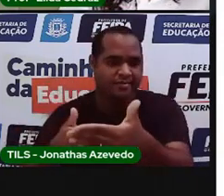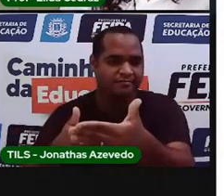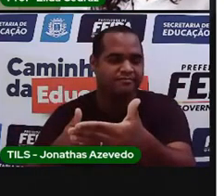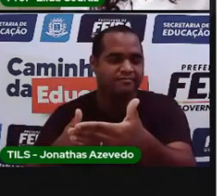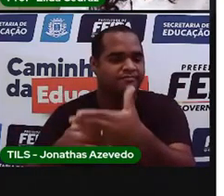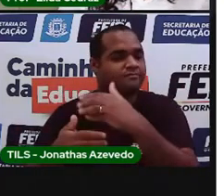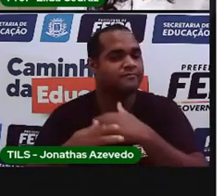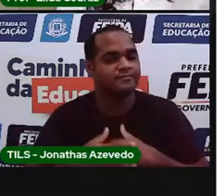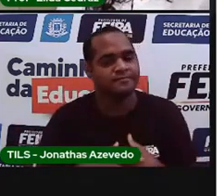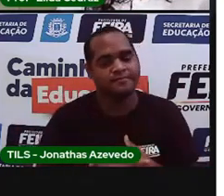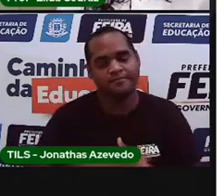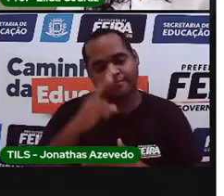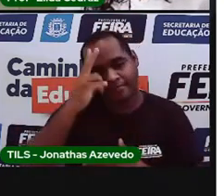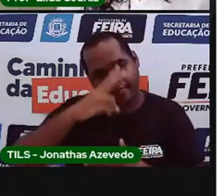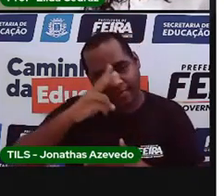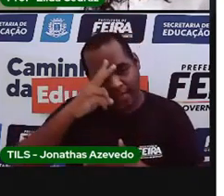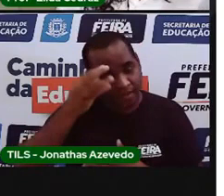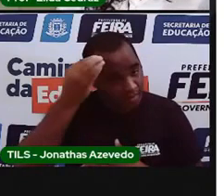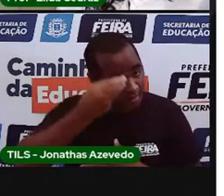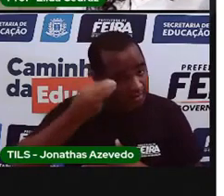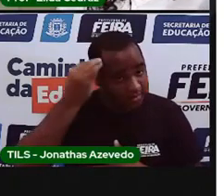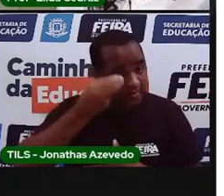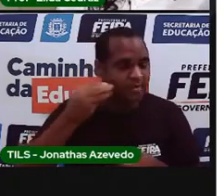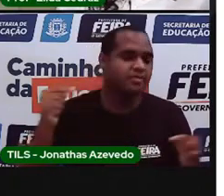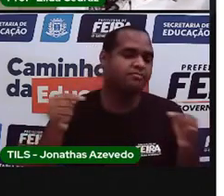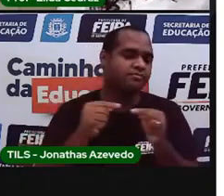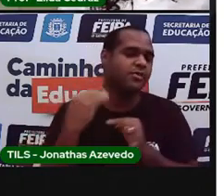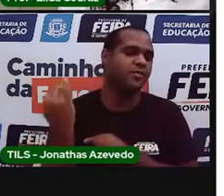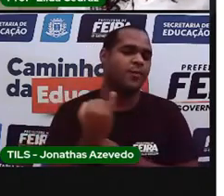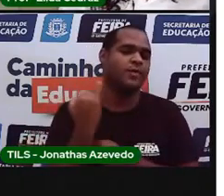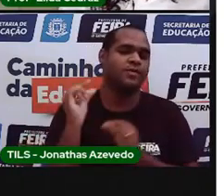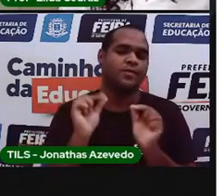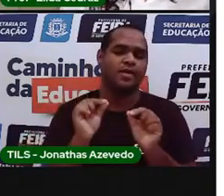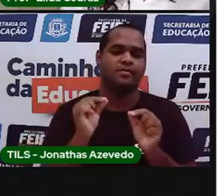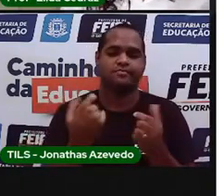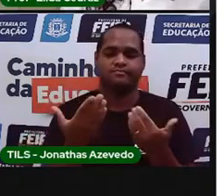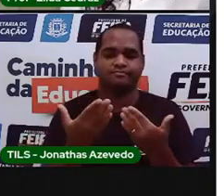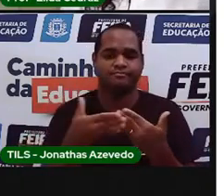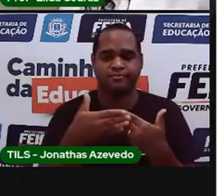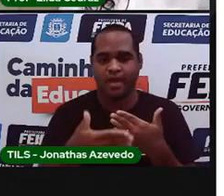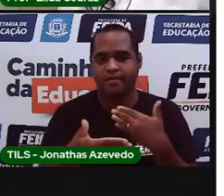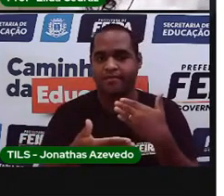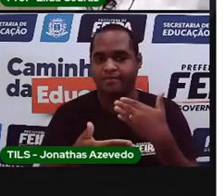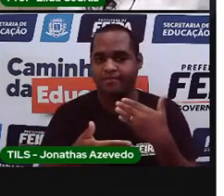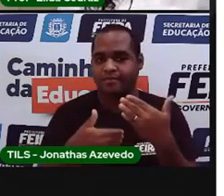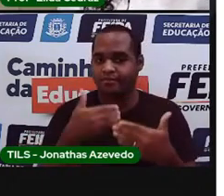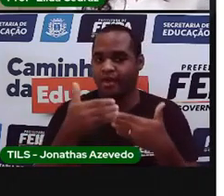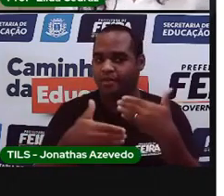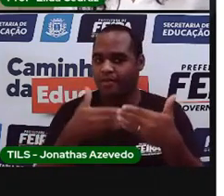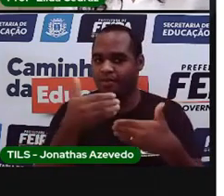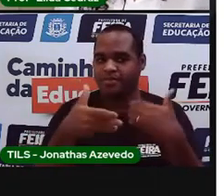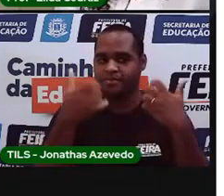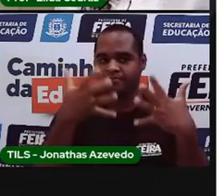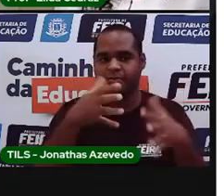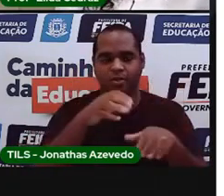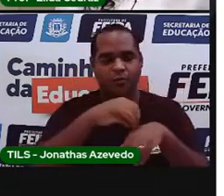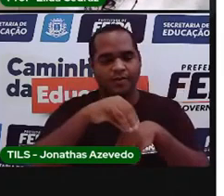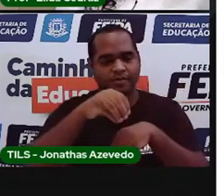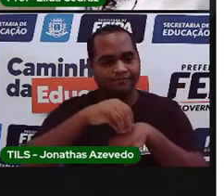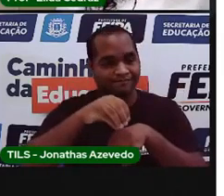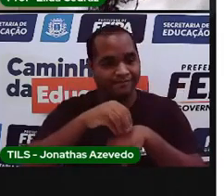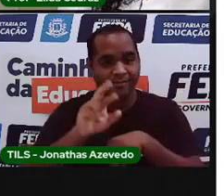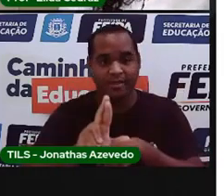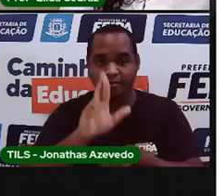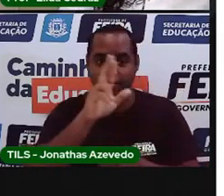Lembrando, essa experiência está com passo a passo no caderno de orientações que os responsáveis